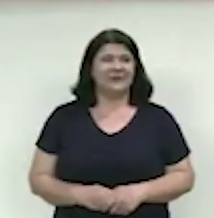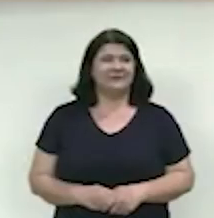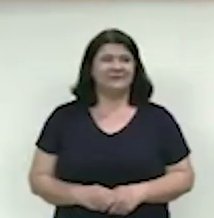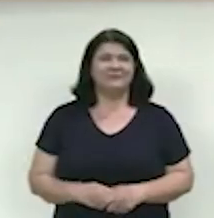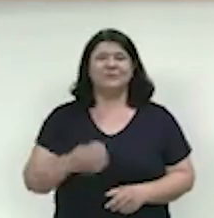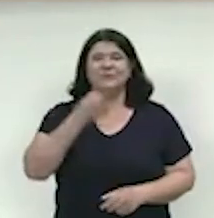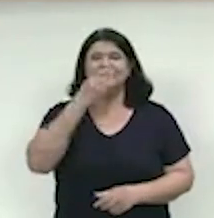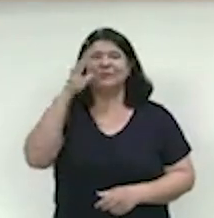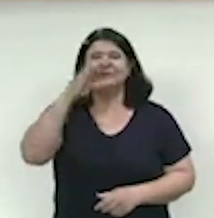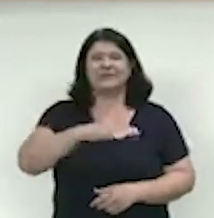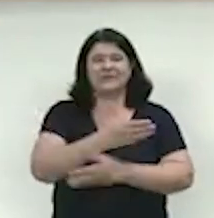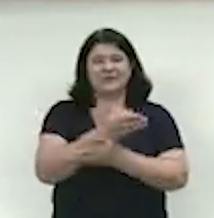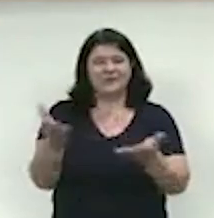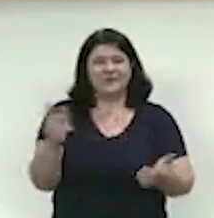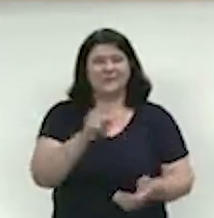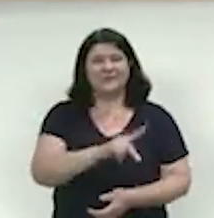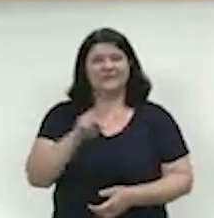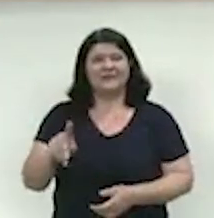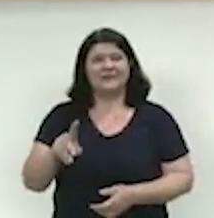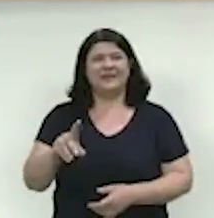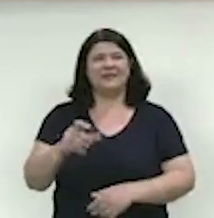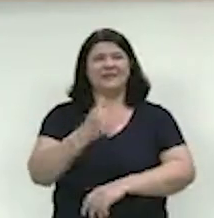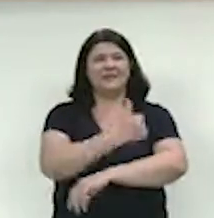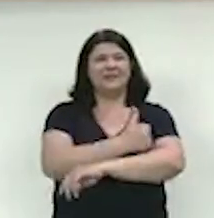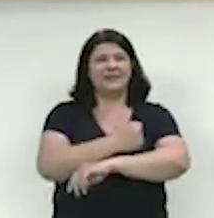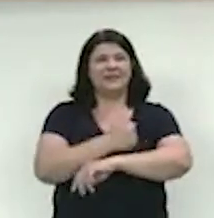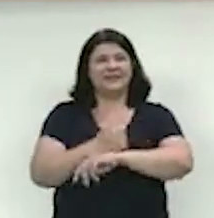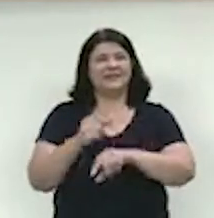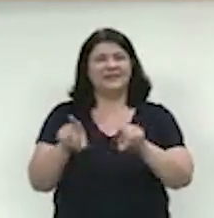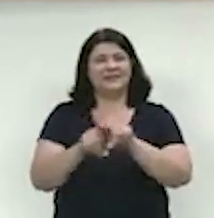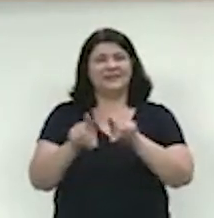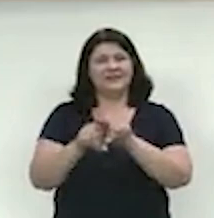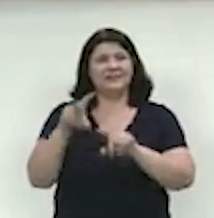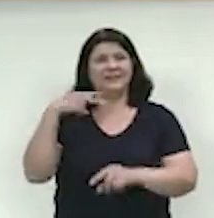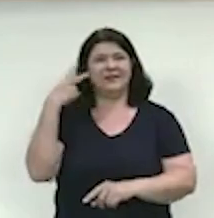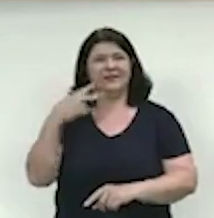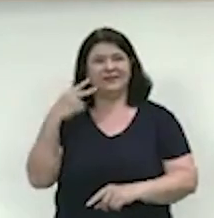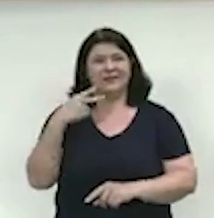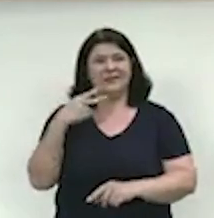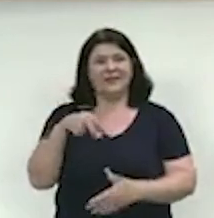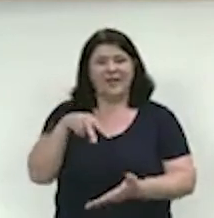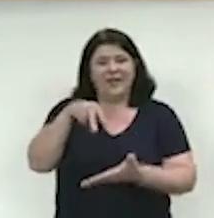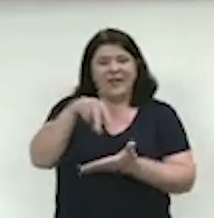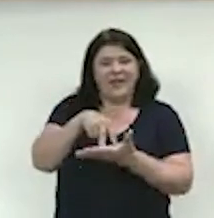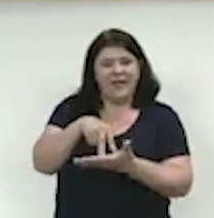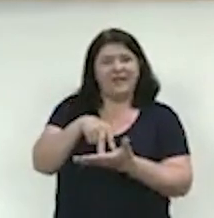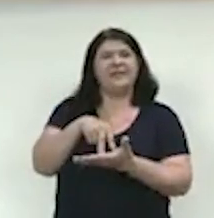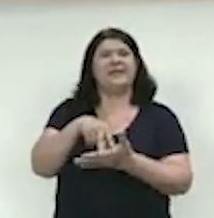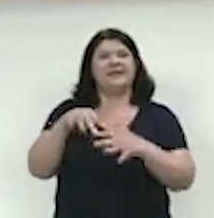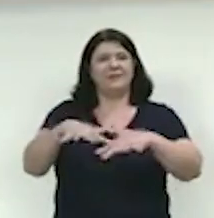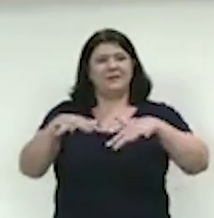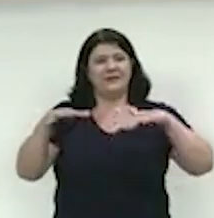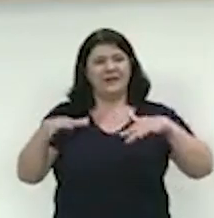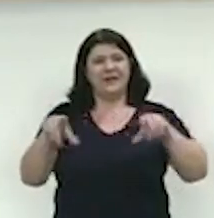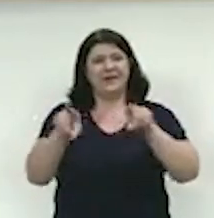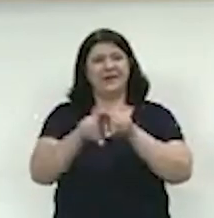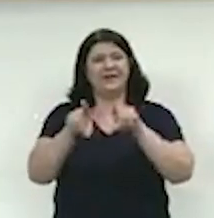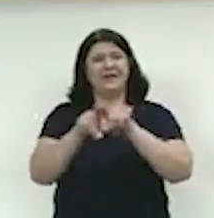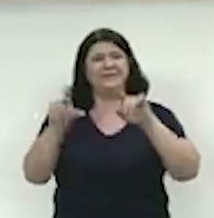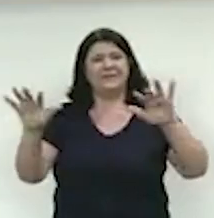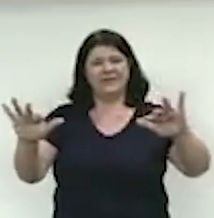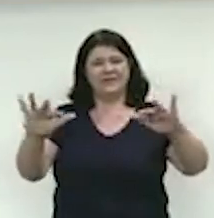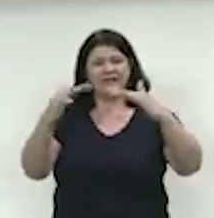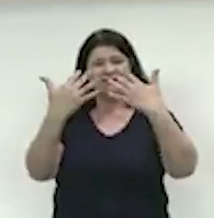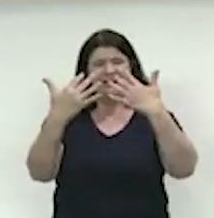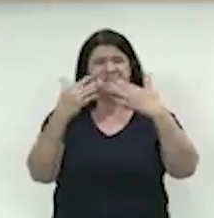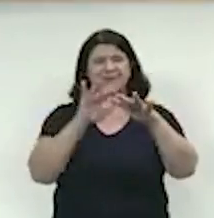Boa tarde a todos, senhor presidente, mesa diretora, nobres pares, população que nos assiste aqui em plenário, você que nos assiste através